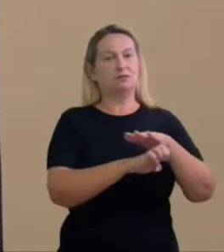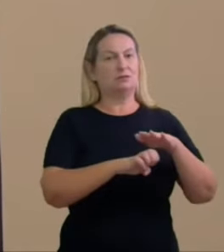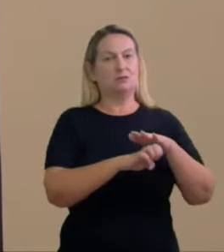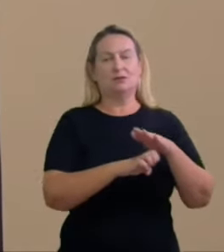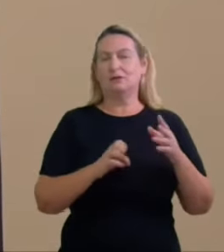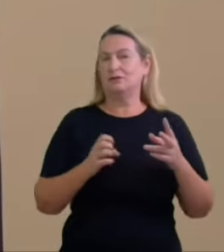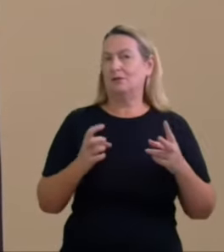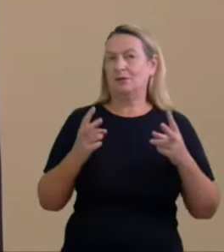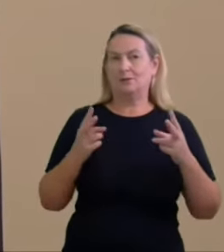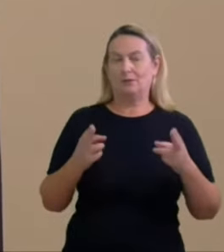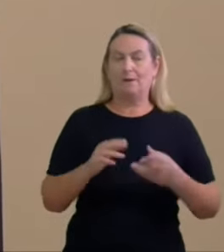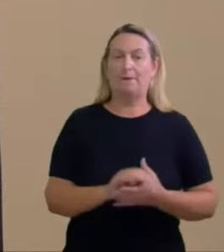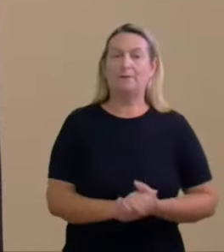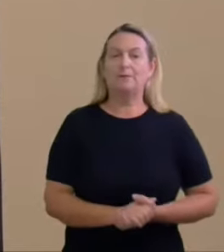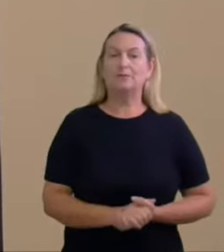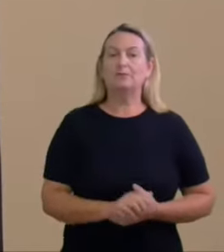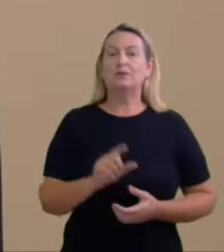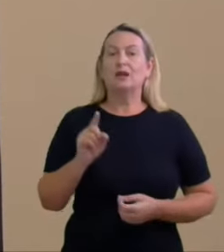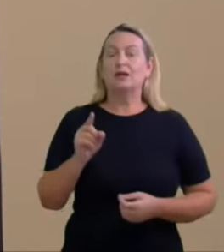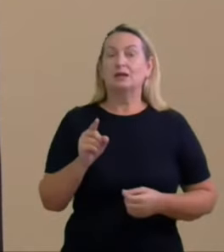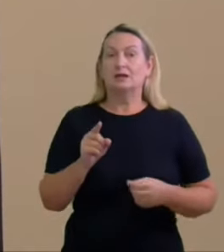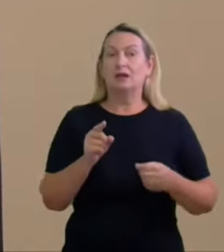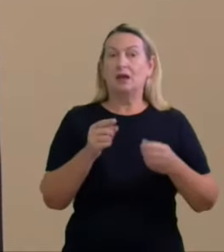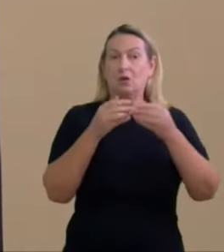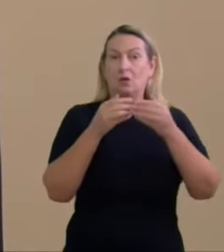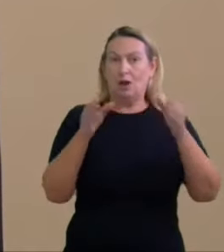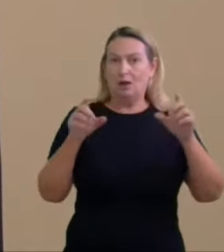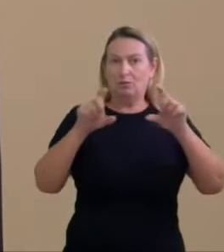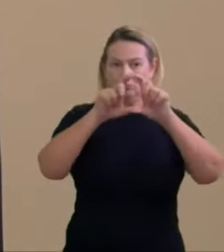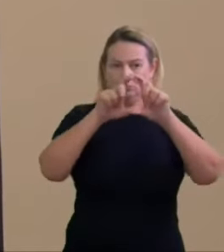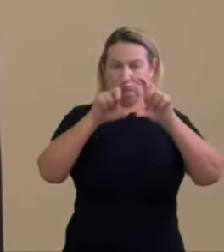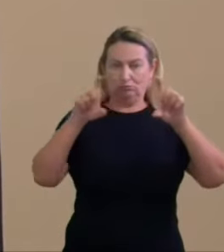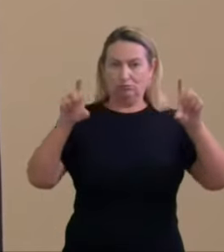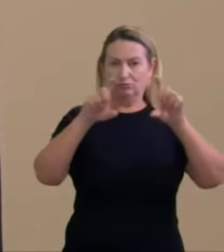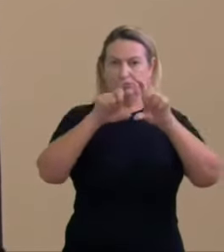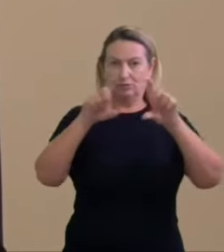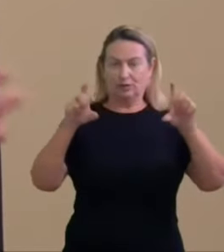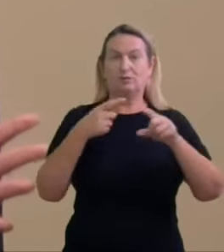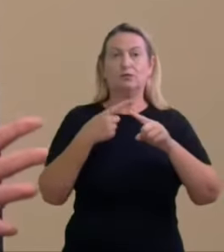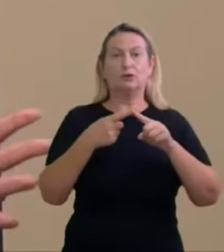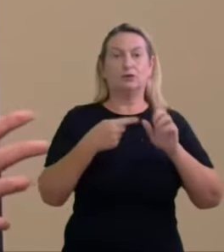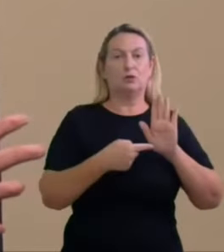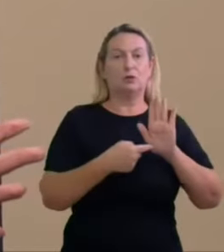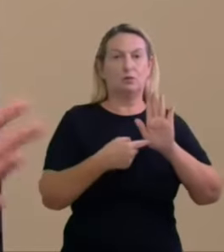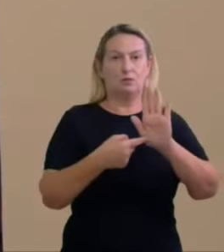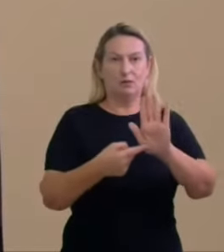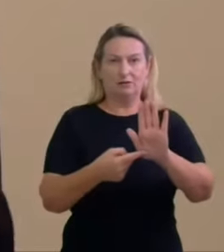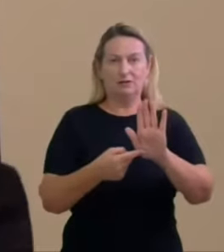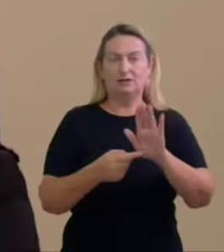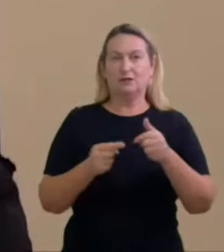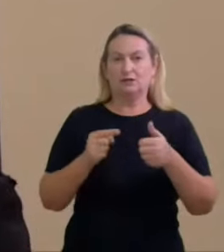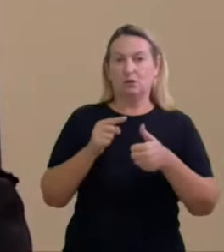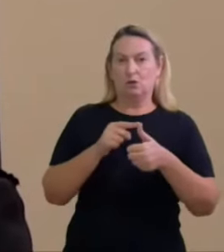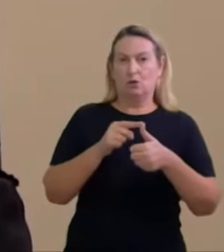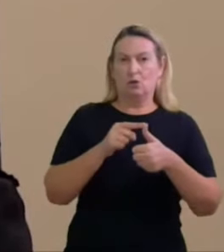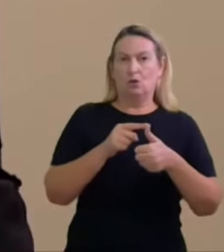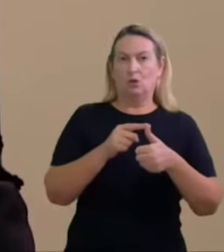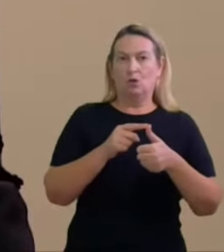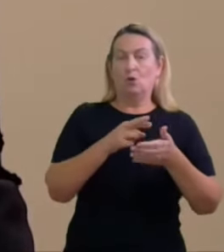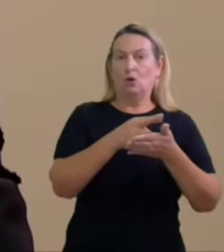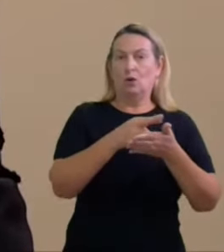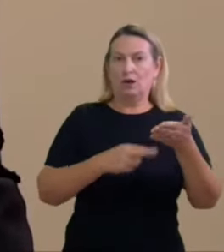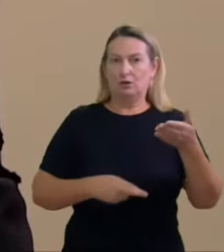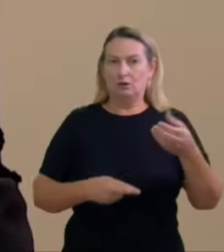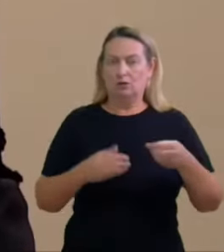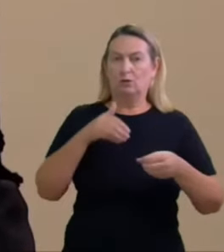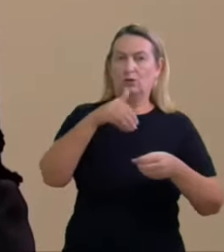e aqui eu abro um capítulo porque como eu estou aqui me manifestando depois do voto do relator e depois da divergência eu vou ter que